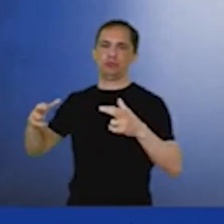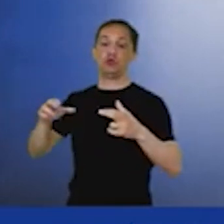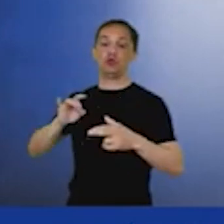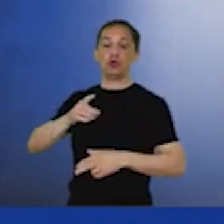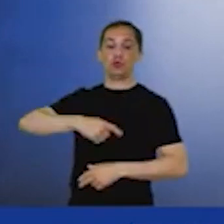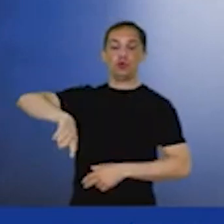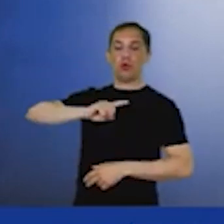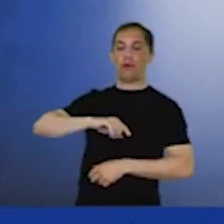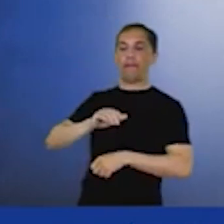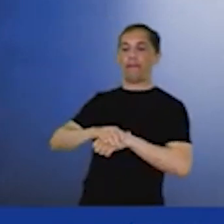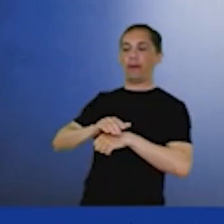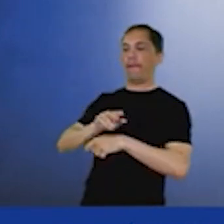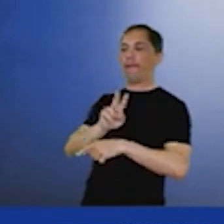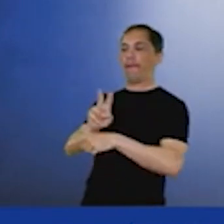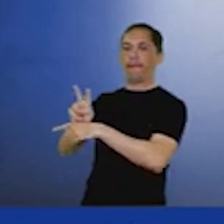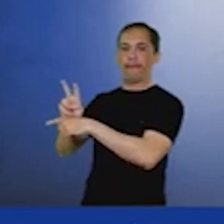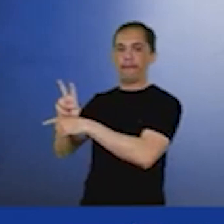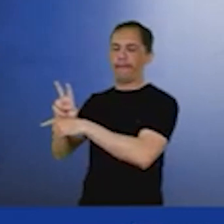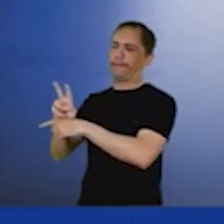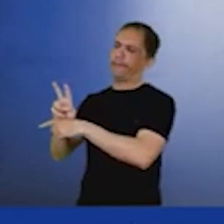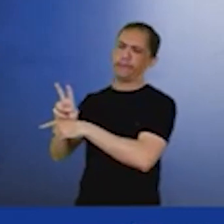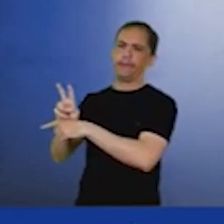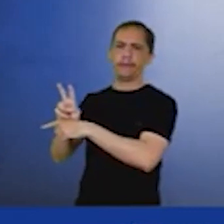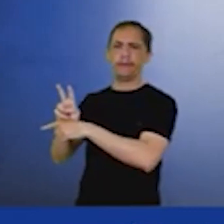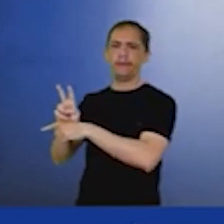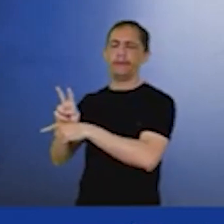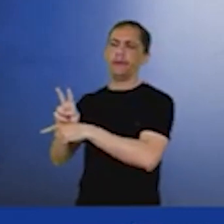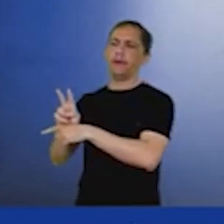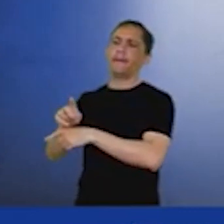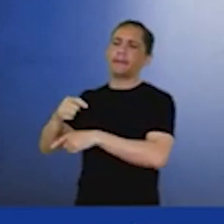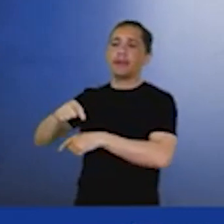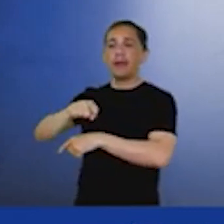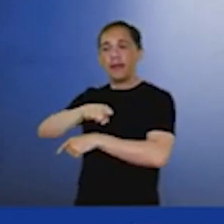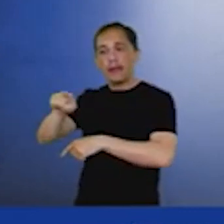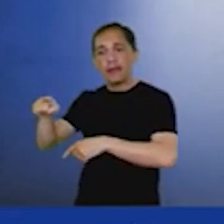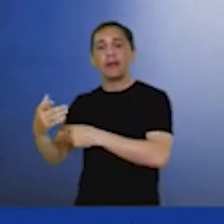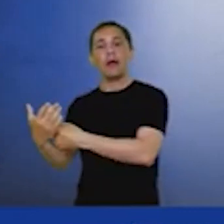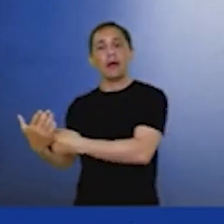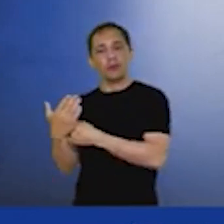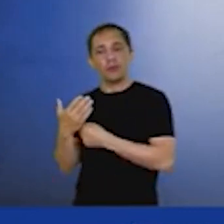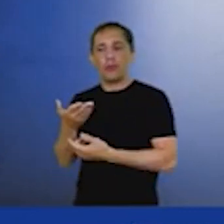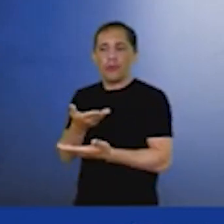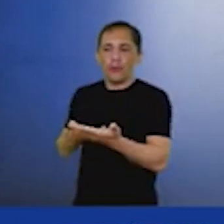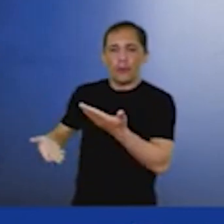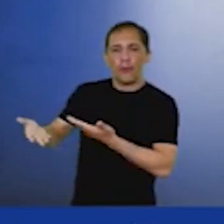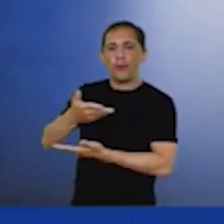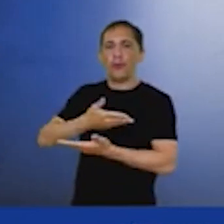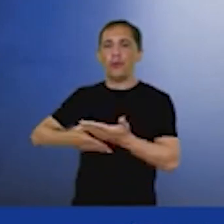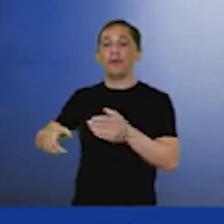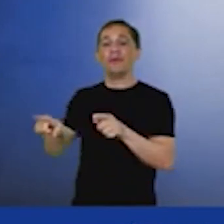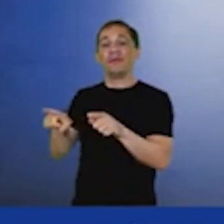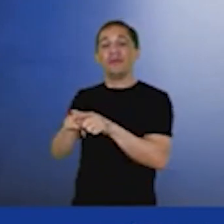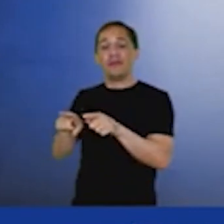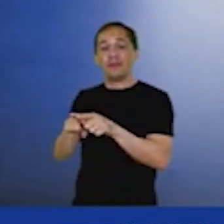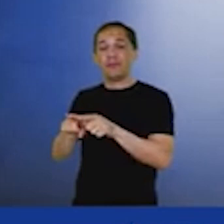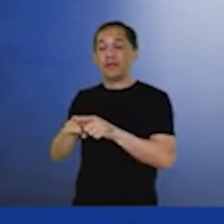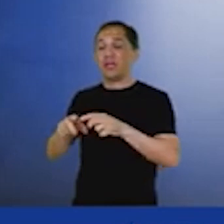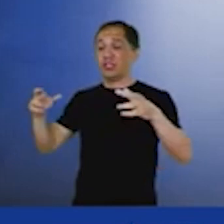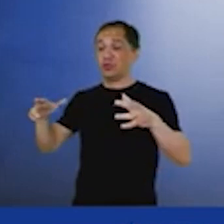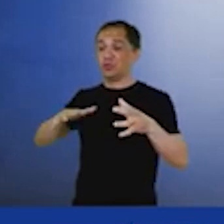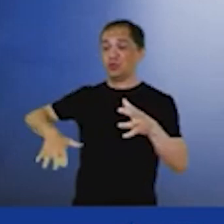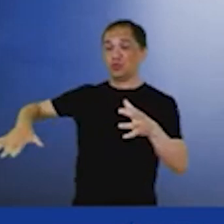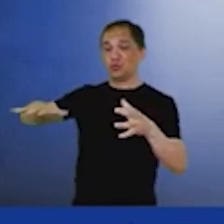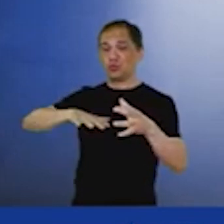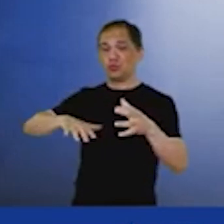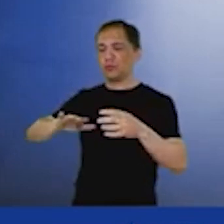vale mais do que deitada, gera valor, mas esse valor tem que ser revertido para as comunidades do entorno da floresta.